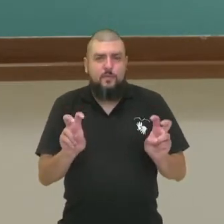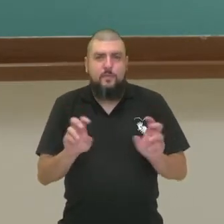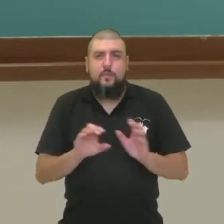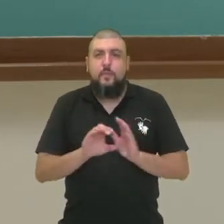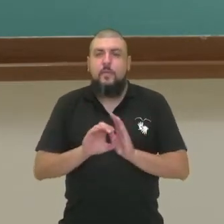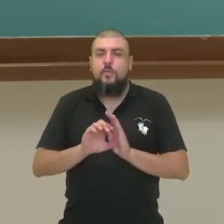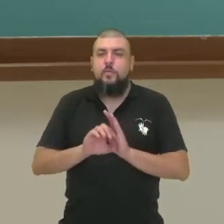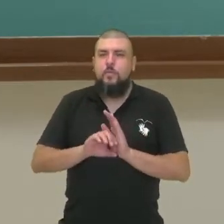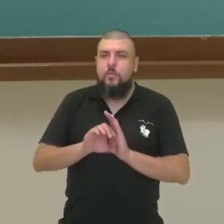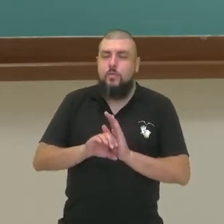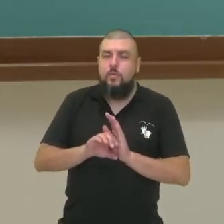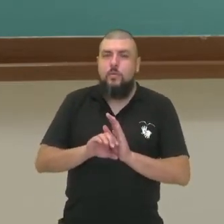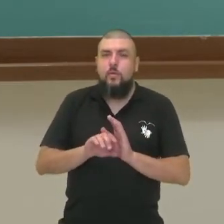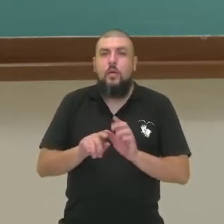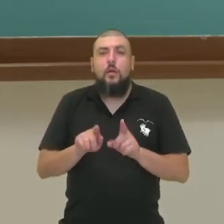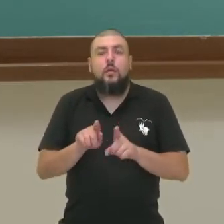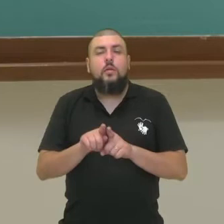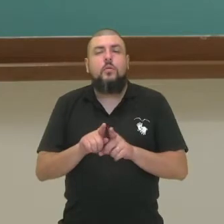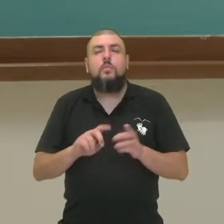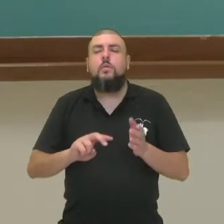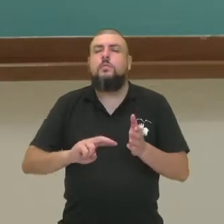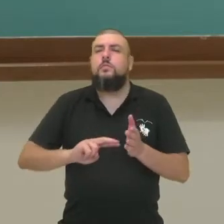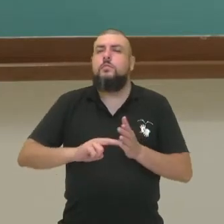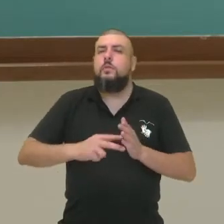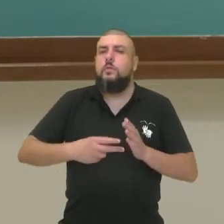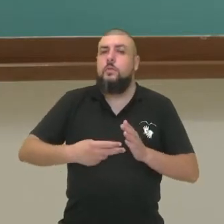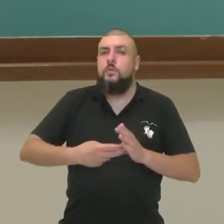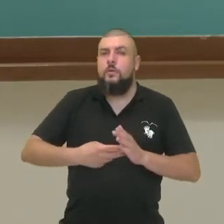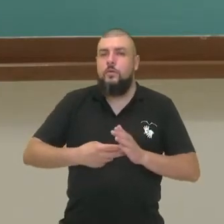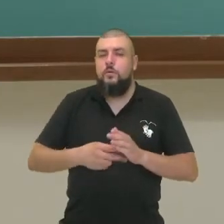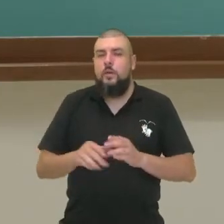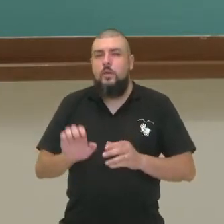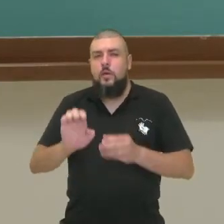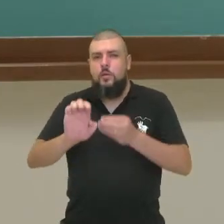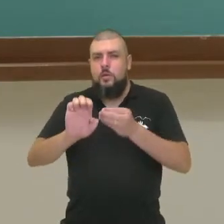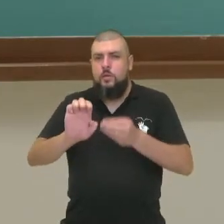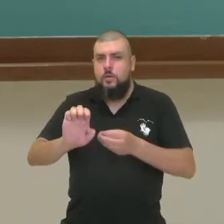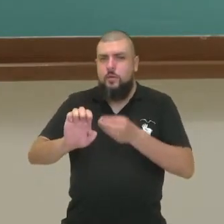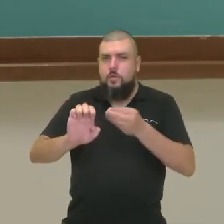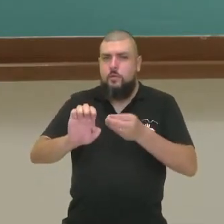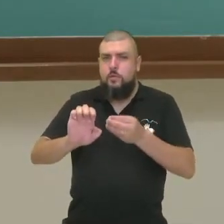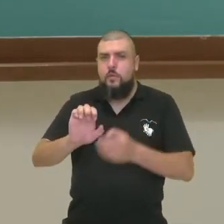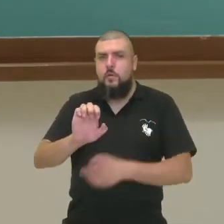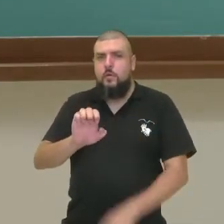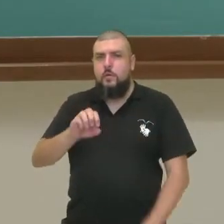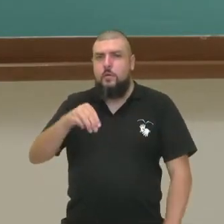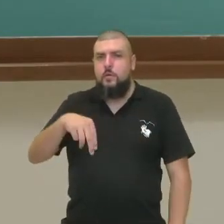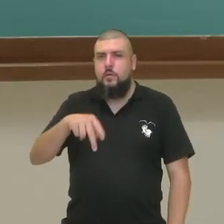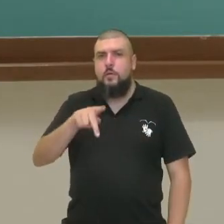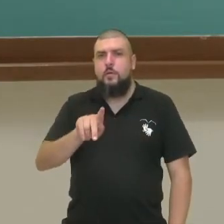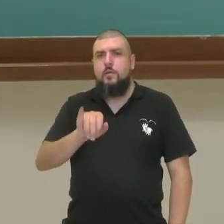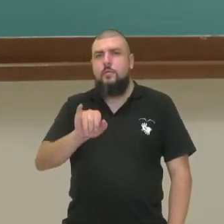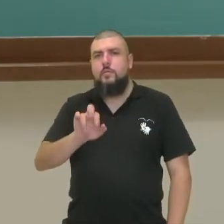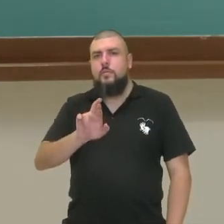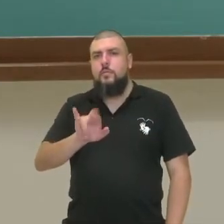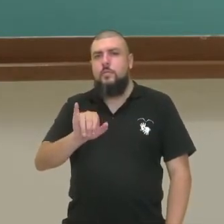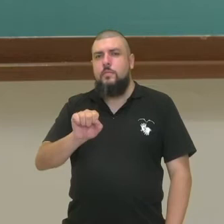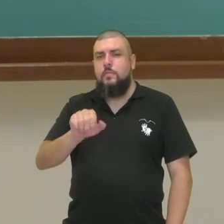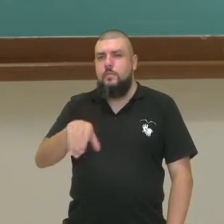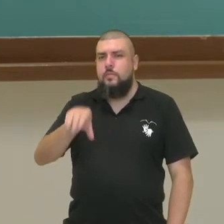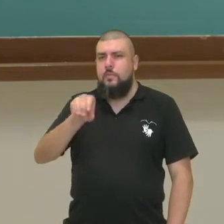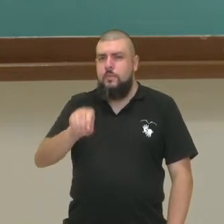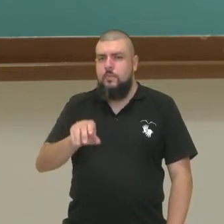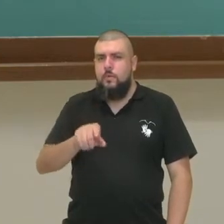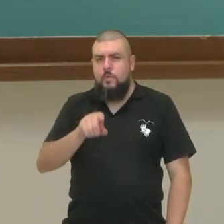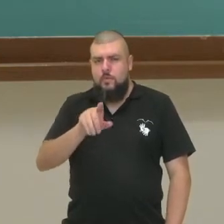e definição de empirismo. E aí, você sabe o que é empirismo? Já ouviu